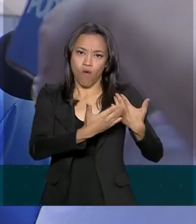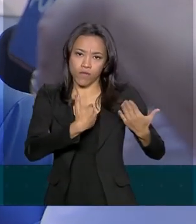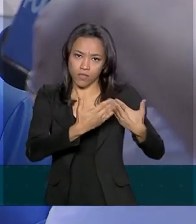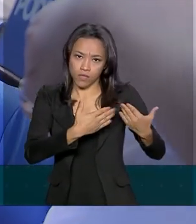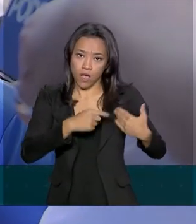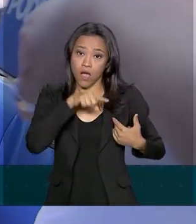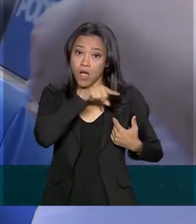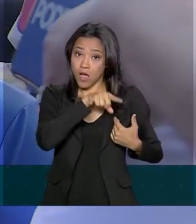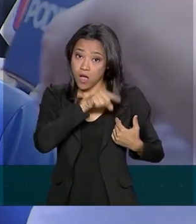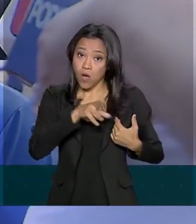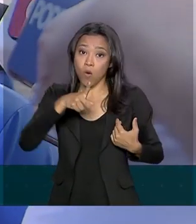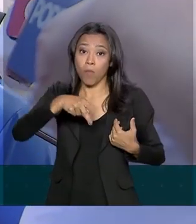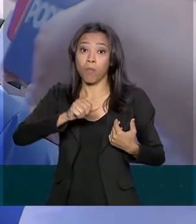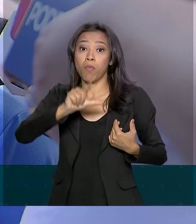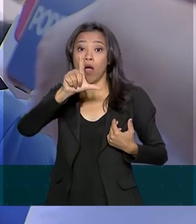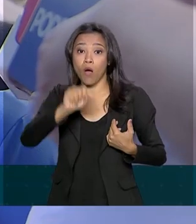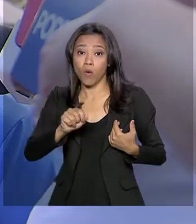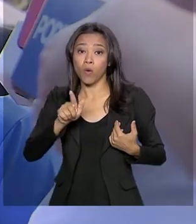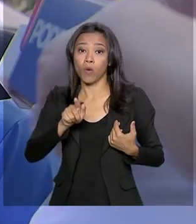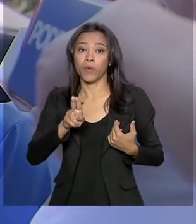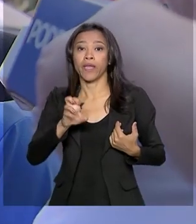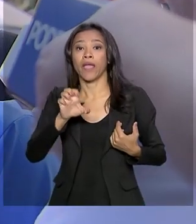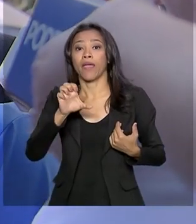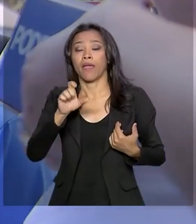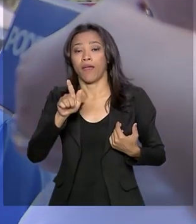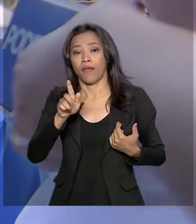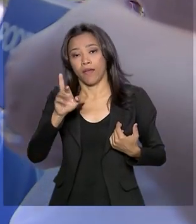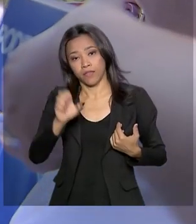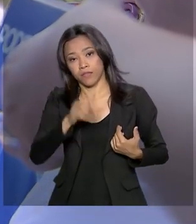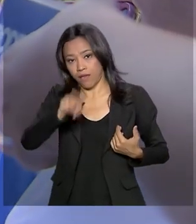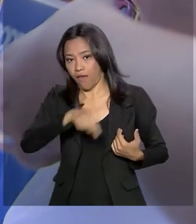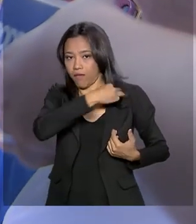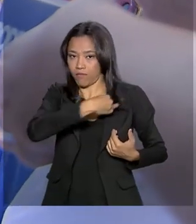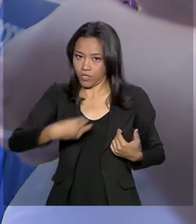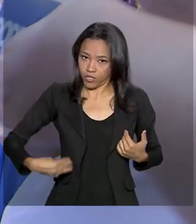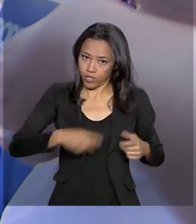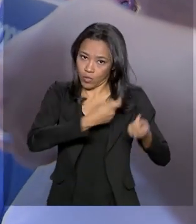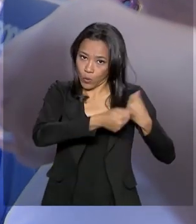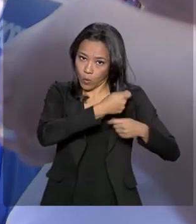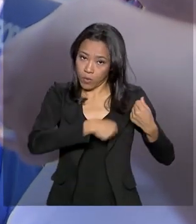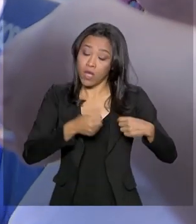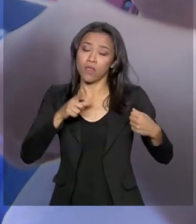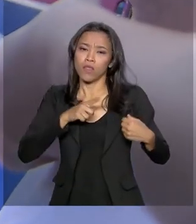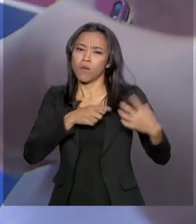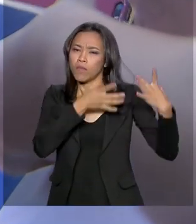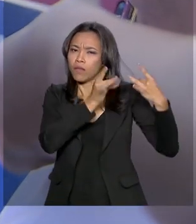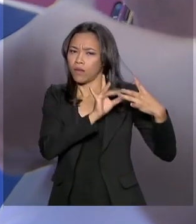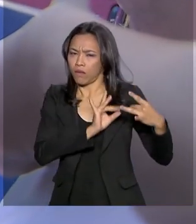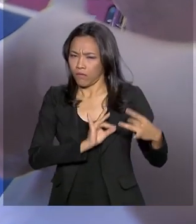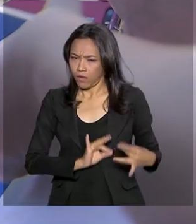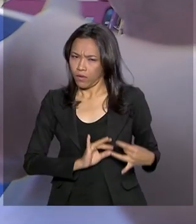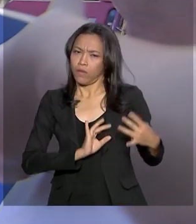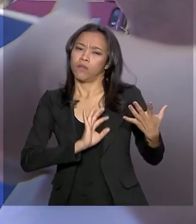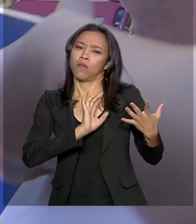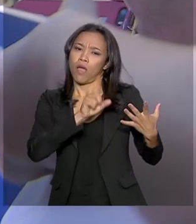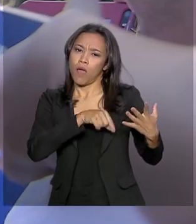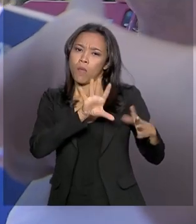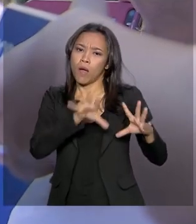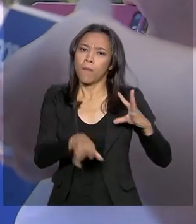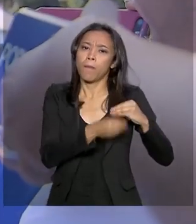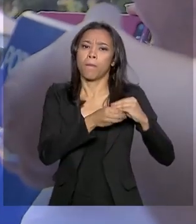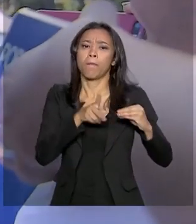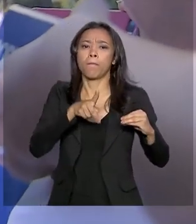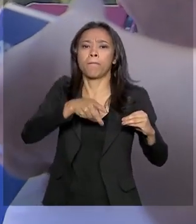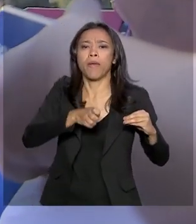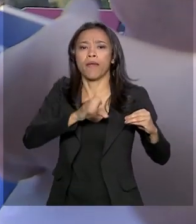disso, ela virá numa PEC especial, com todo o detalhamento, porque ali está o grande